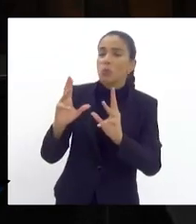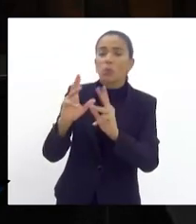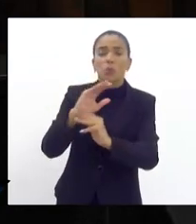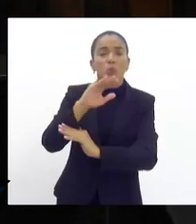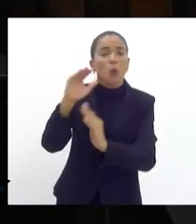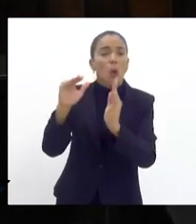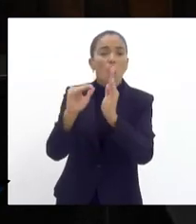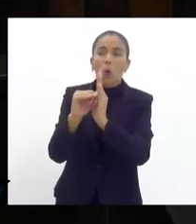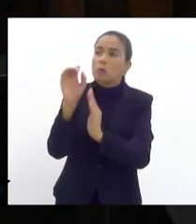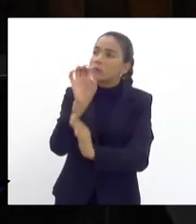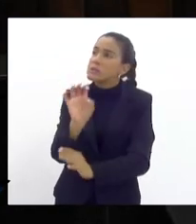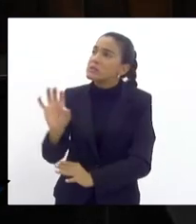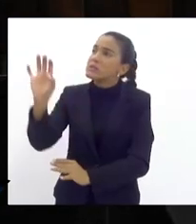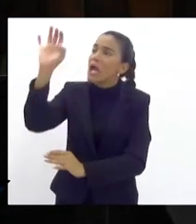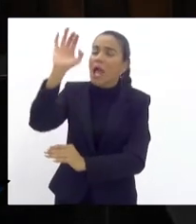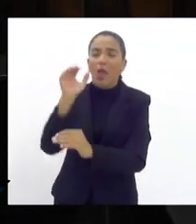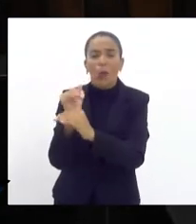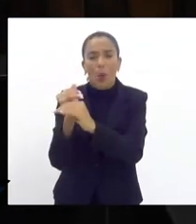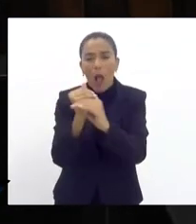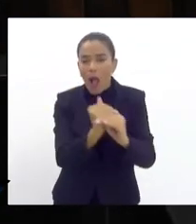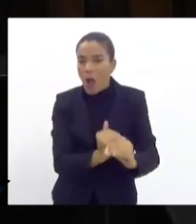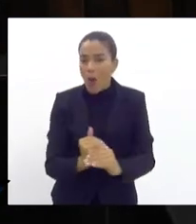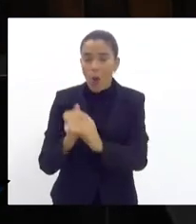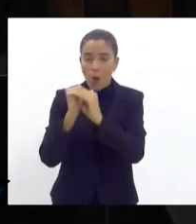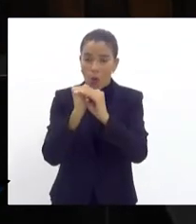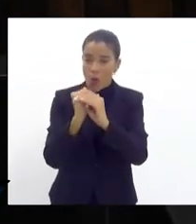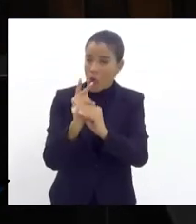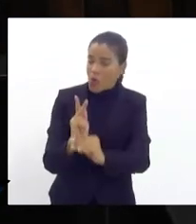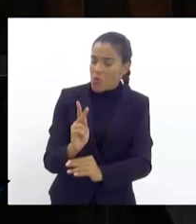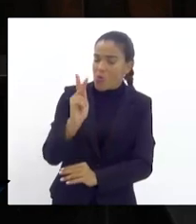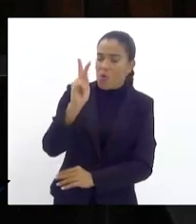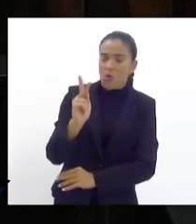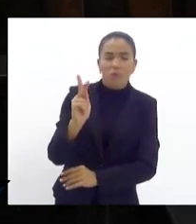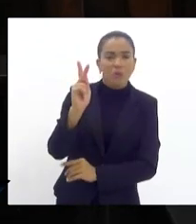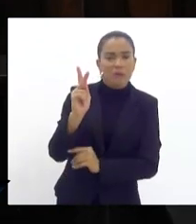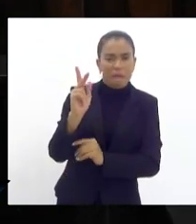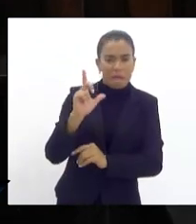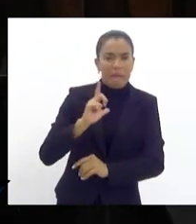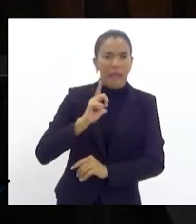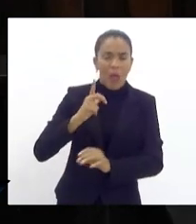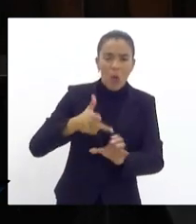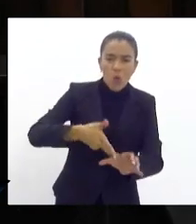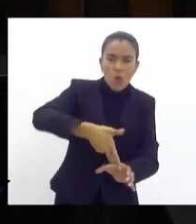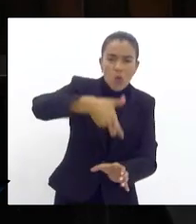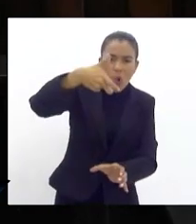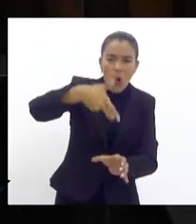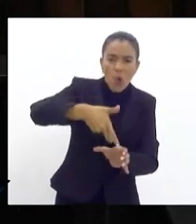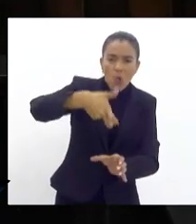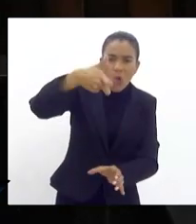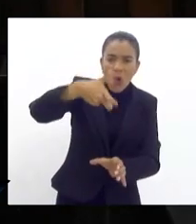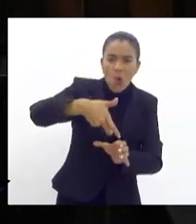são iguais. o petróleo está na plataforma continental.